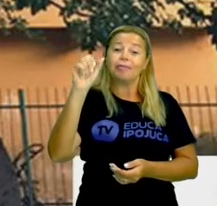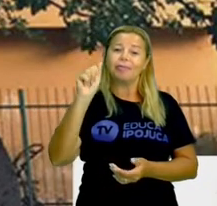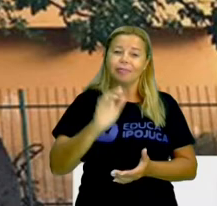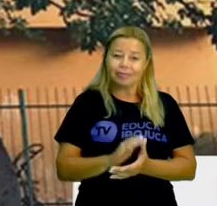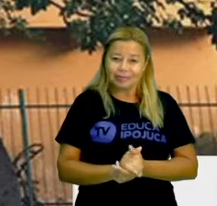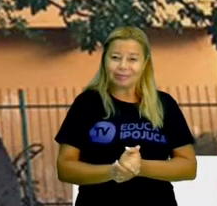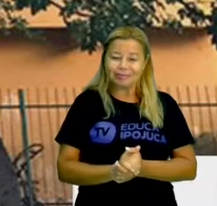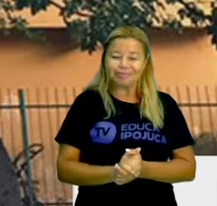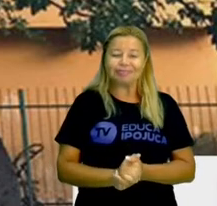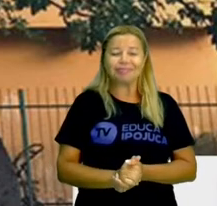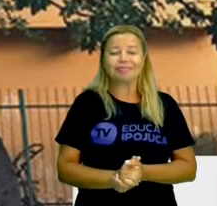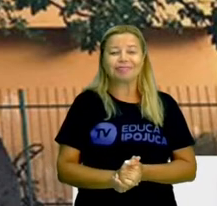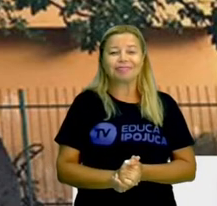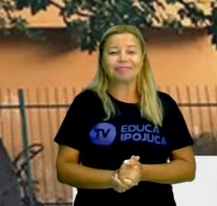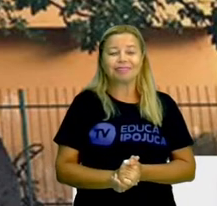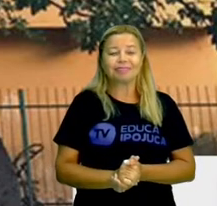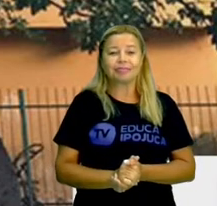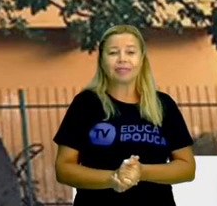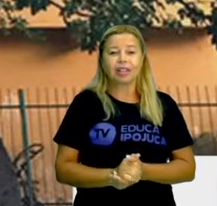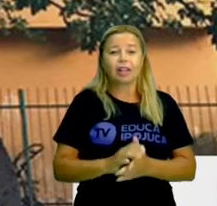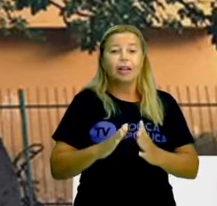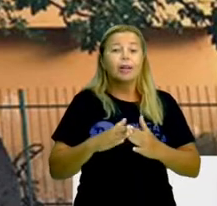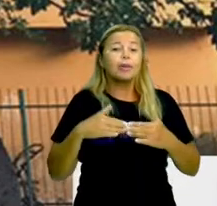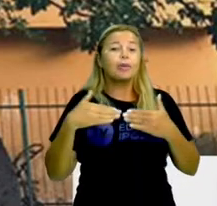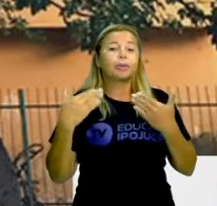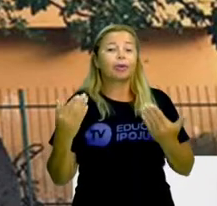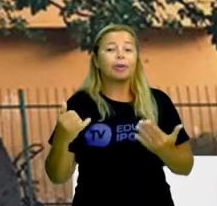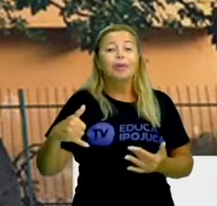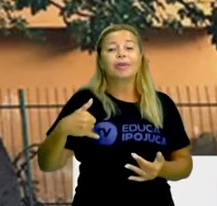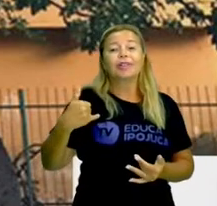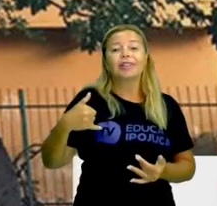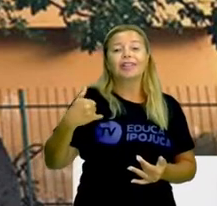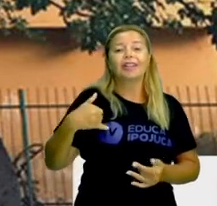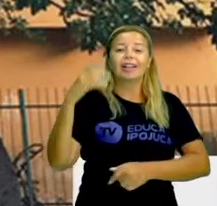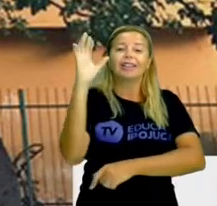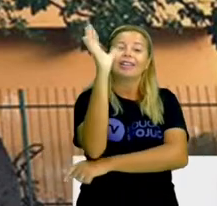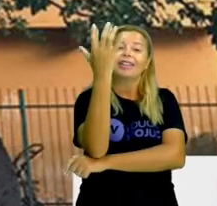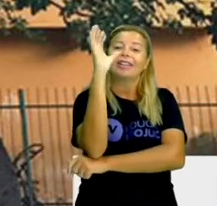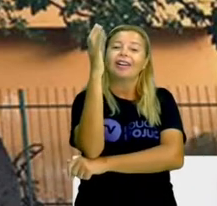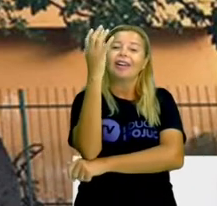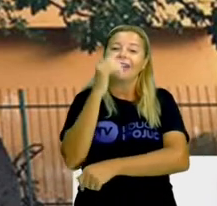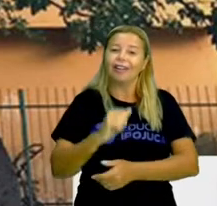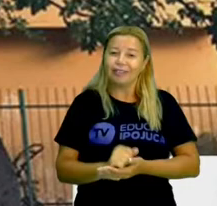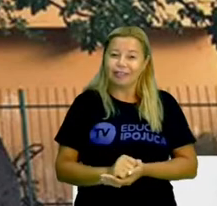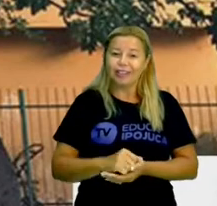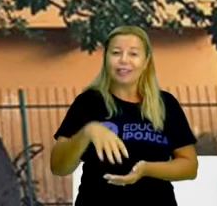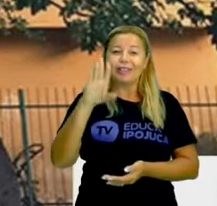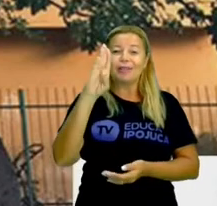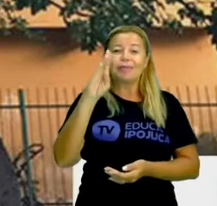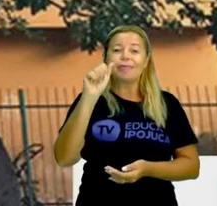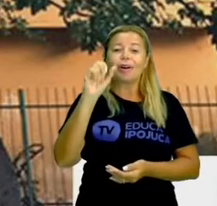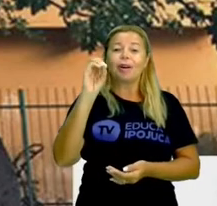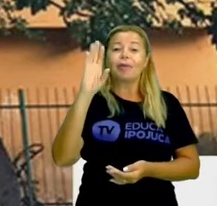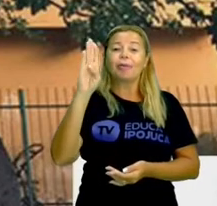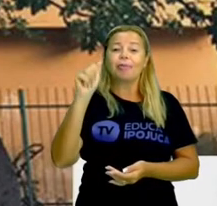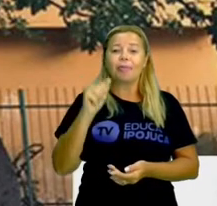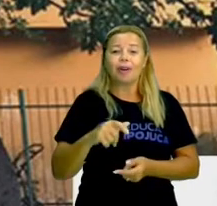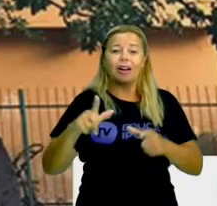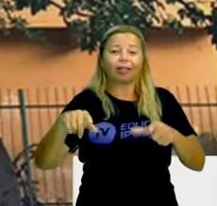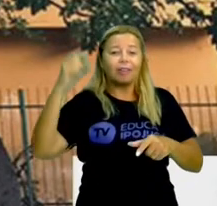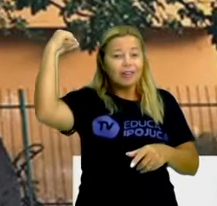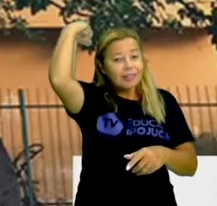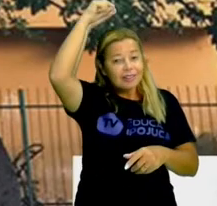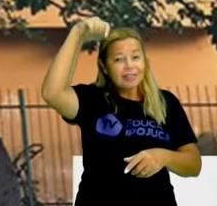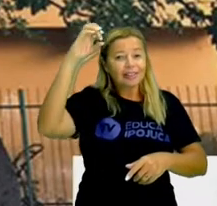Baobá. Mas, qual a idade aproximada desse Baobá que tem aqui em Nossa Senhora do Ó? E aí? Vocês